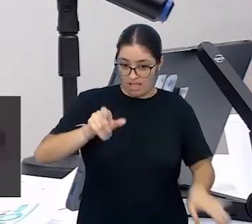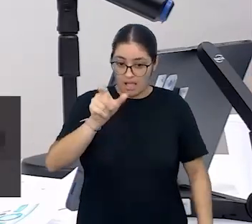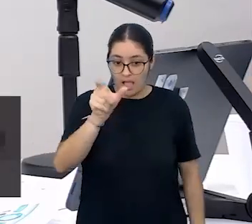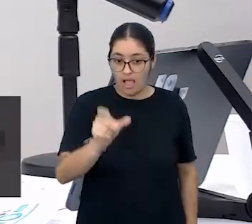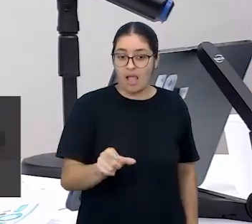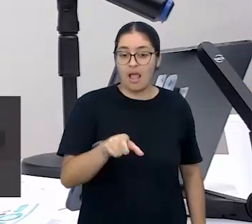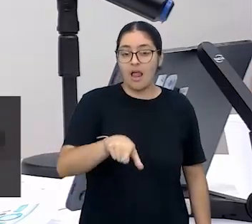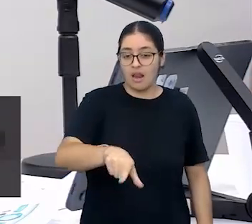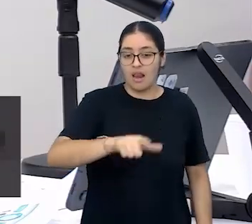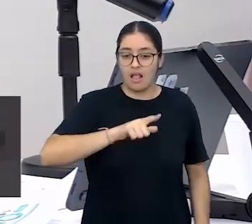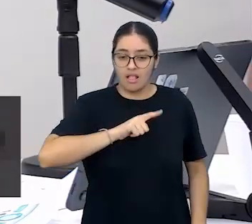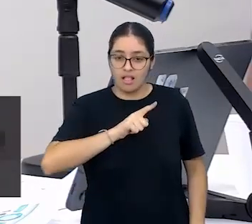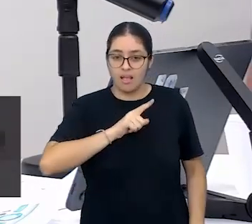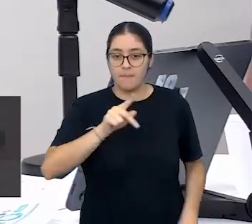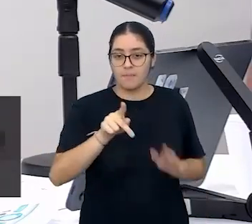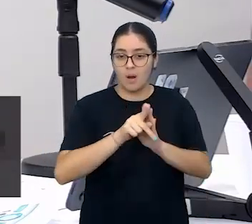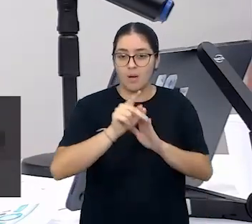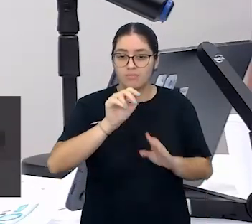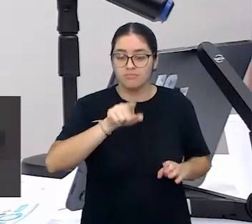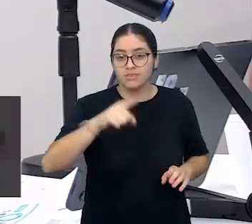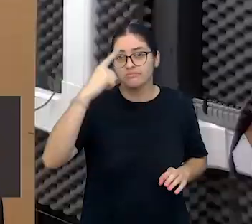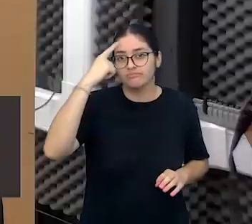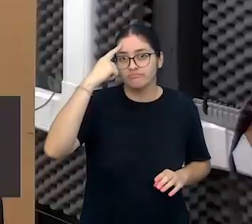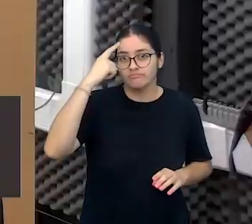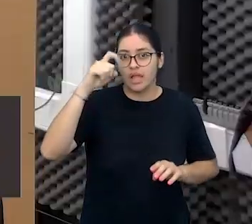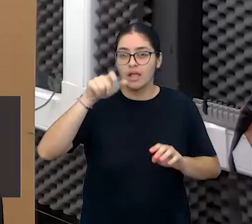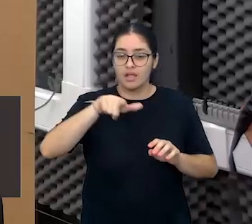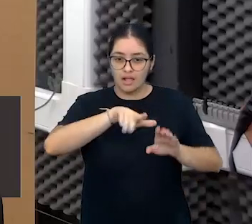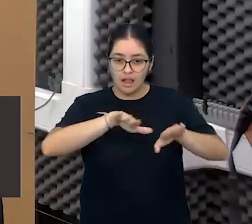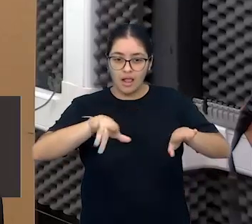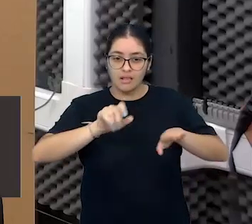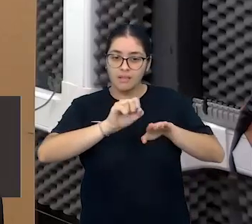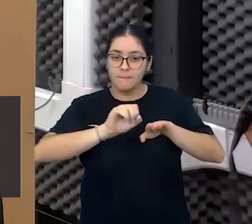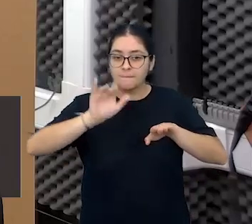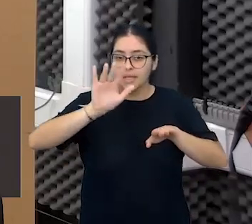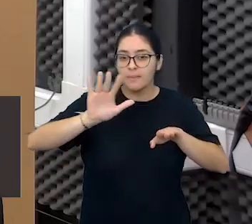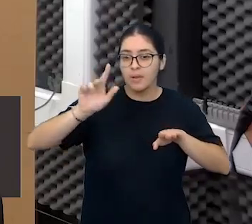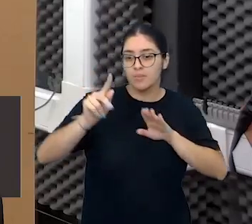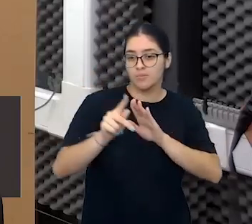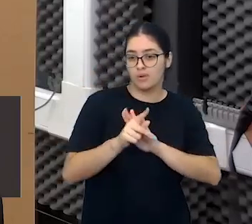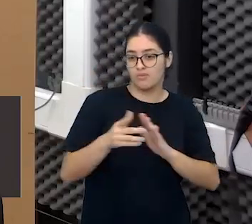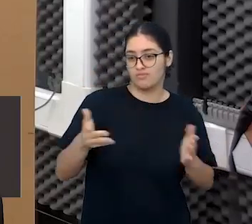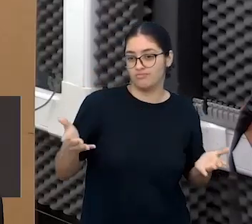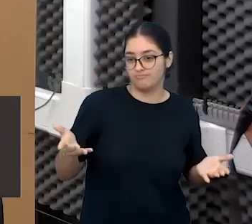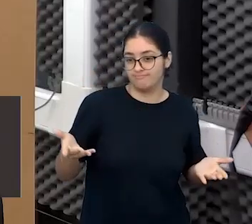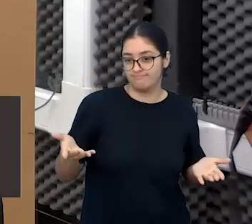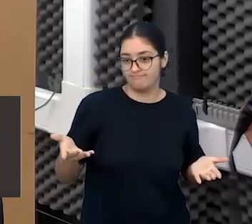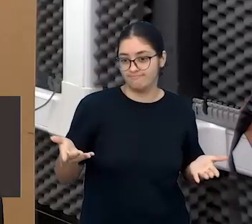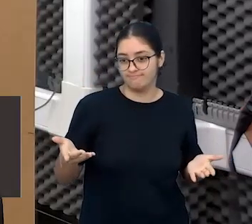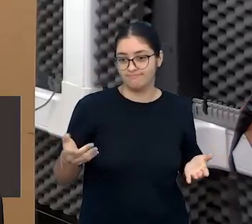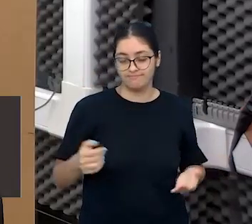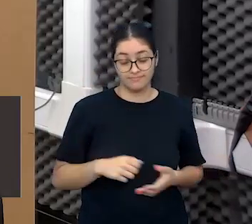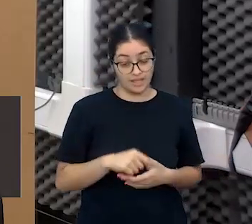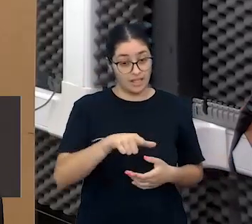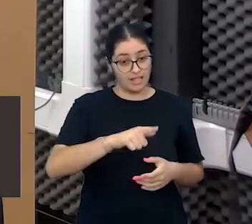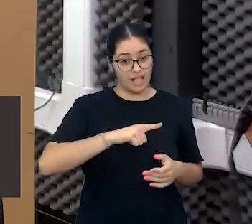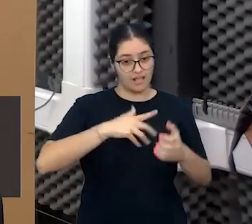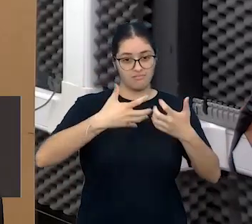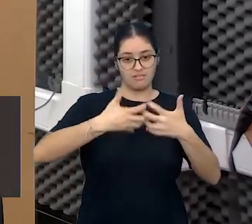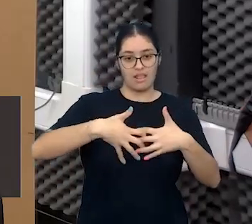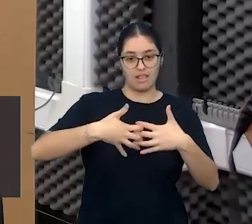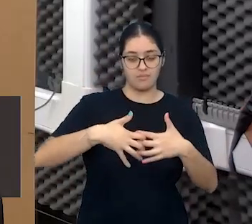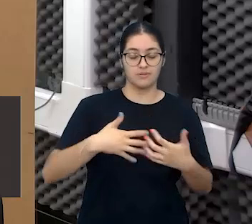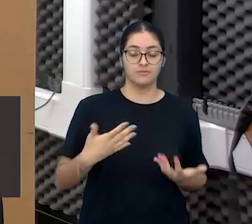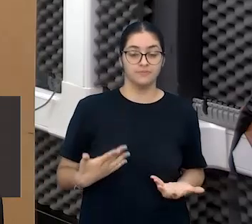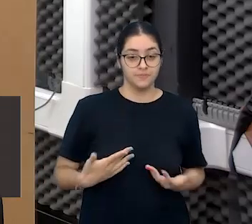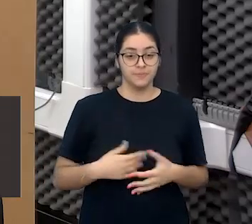pensa, que é essa grande contribuição. Perfeito. E ela se caracteriza dentro de uma discussão que a gente vem fazendo aqui com a rede, desde quando a